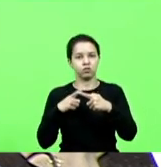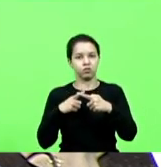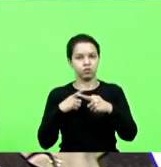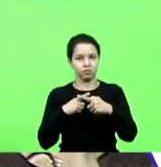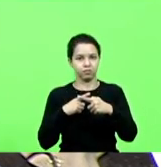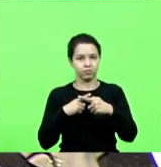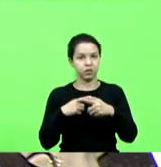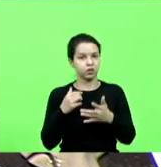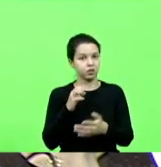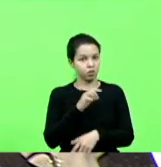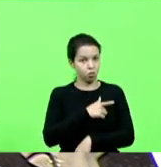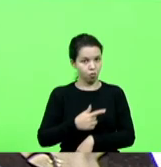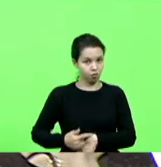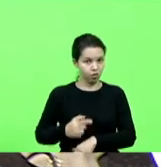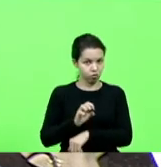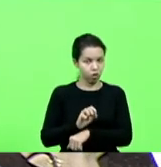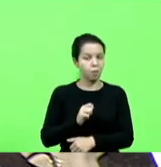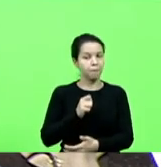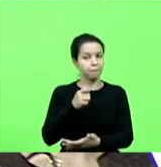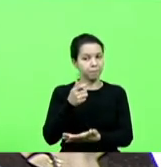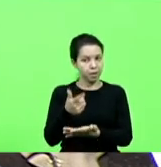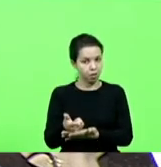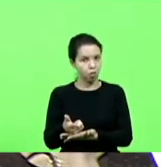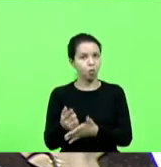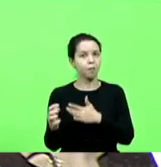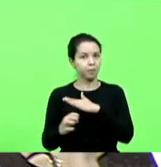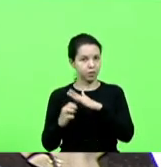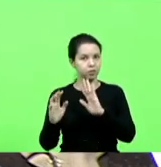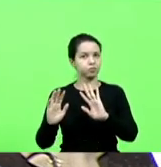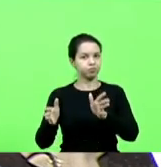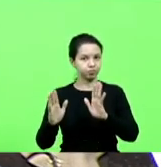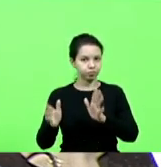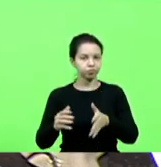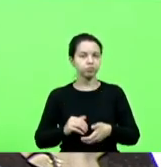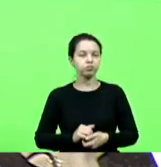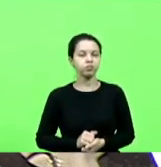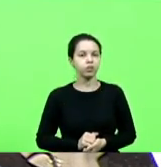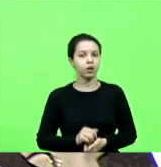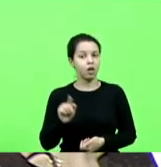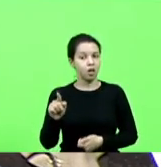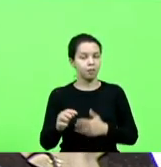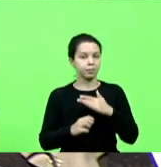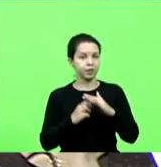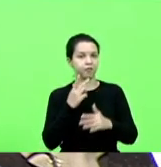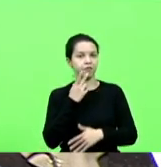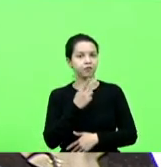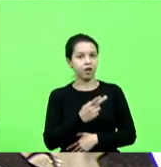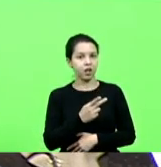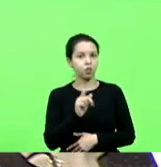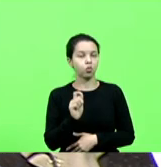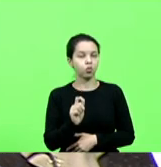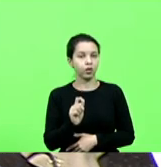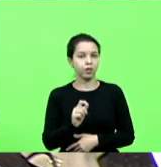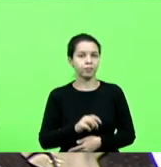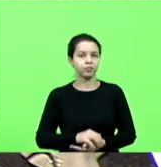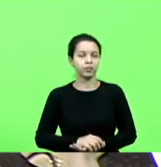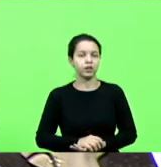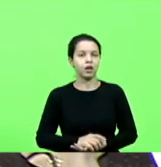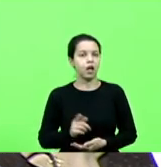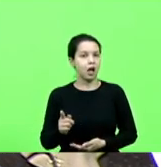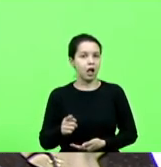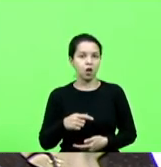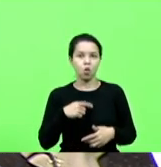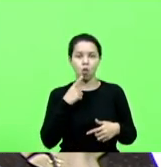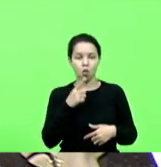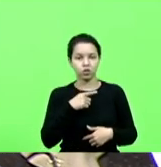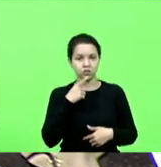pagou a empresa. Uma das coisas que a empresa fala que não dá conta de pagar as